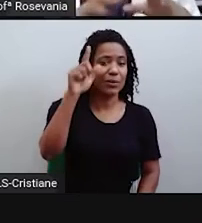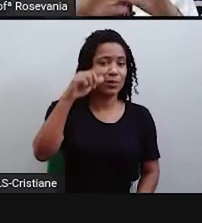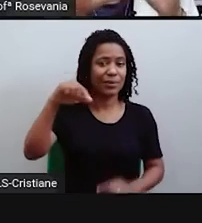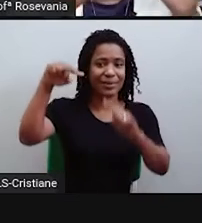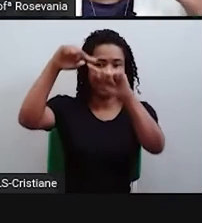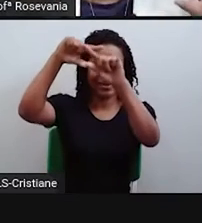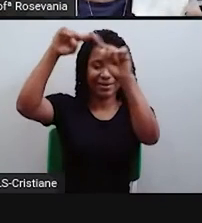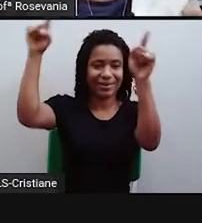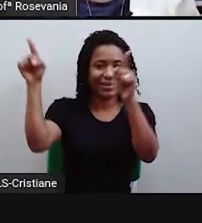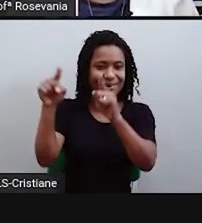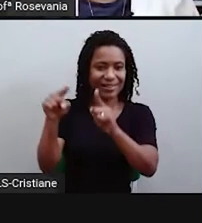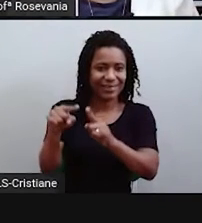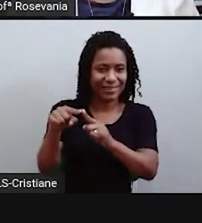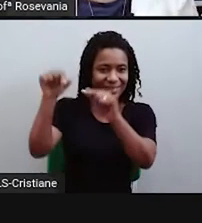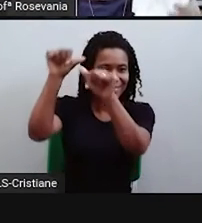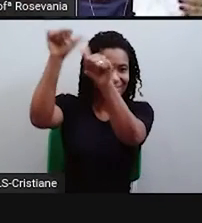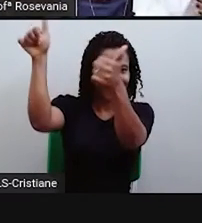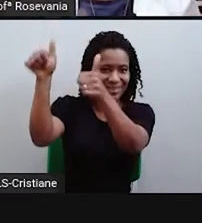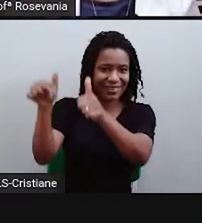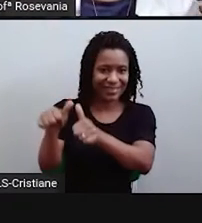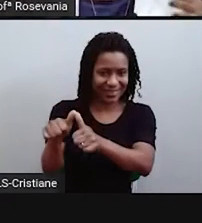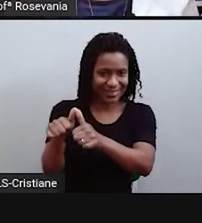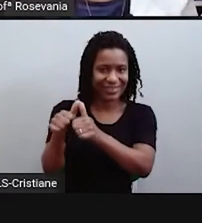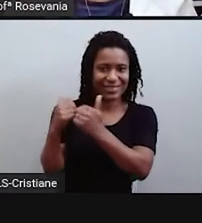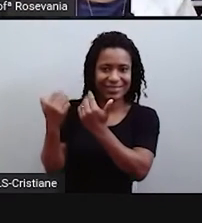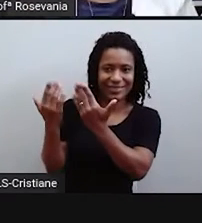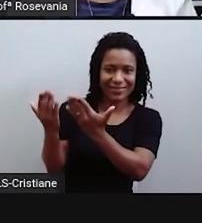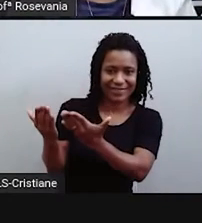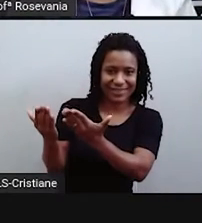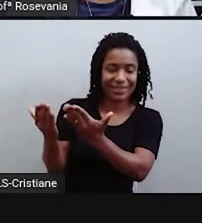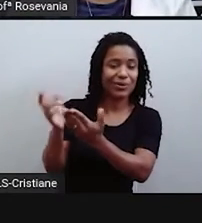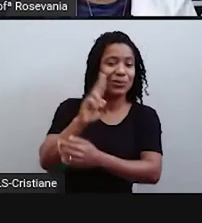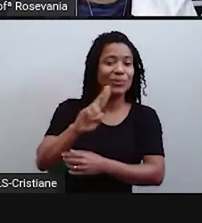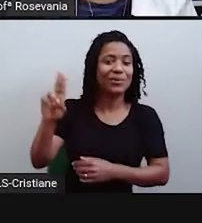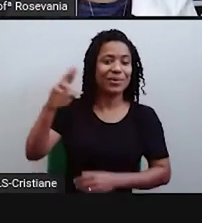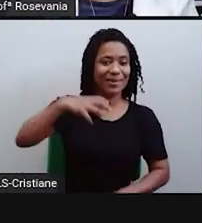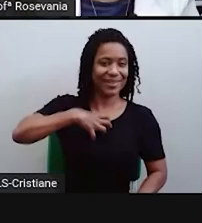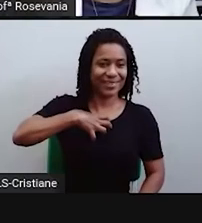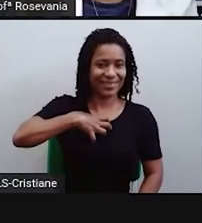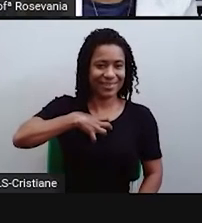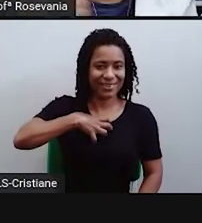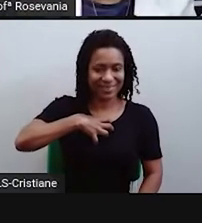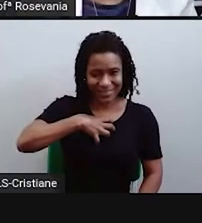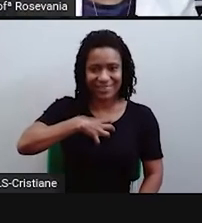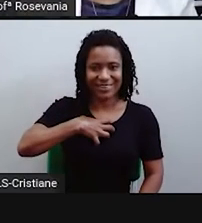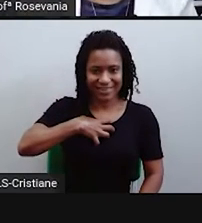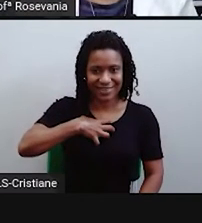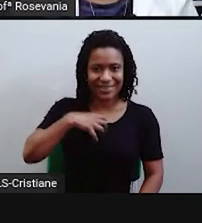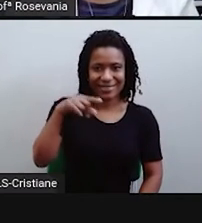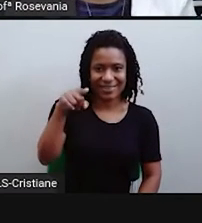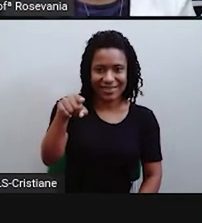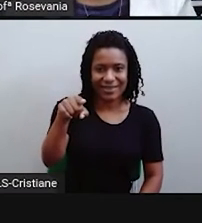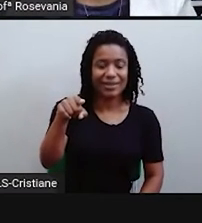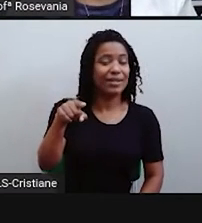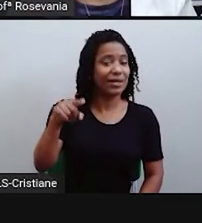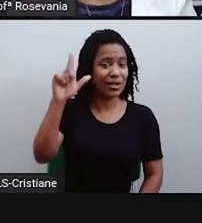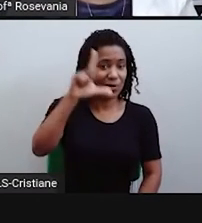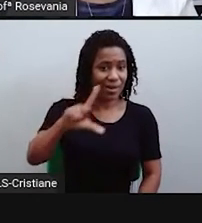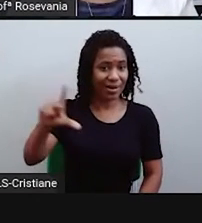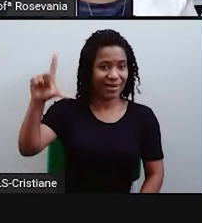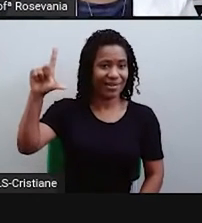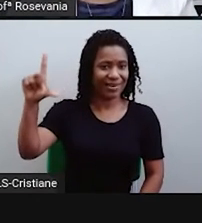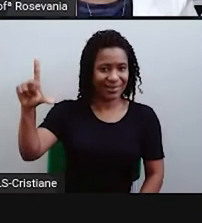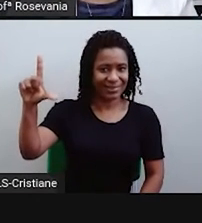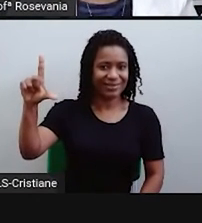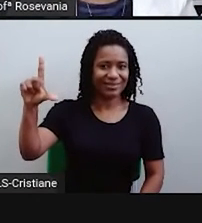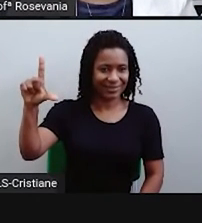Imagina a gente com a nossa própria região ali, né, a gente e Sergipe, ali naquela região, já tinha incorporado a parte de cima, né, do território,